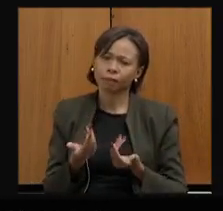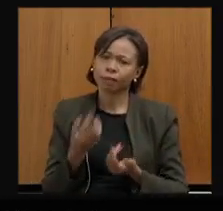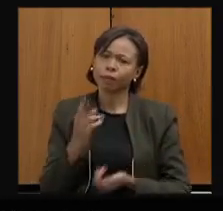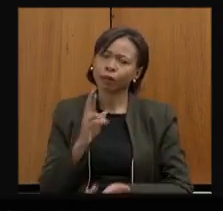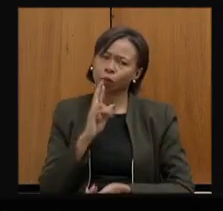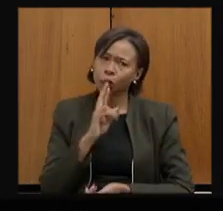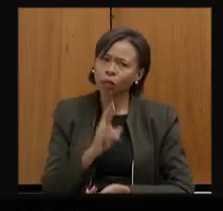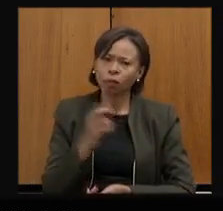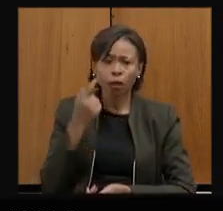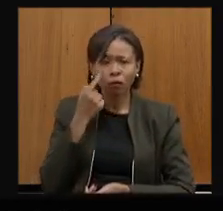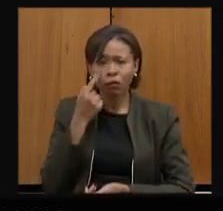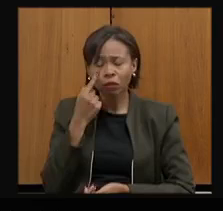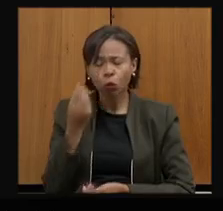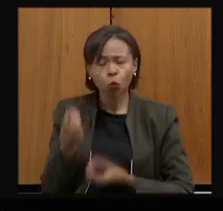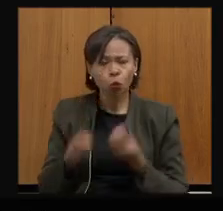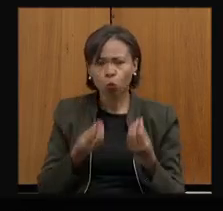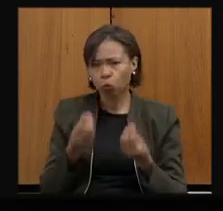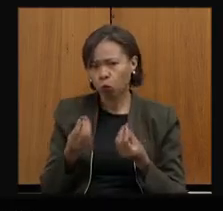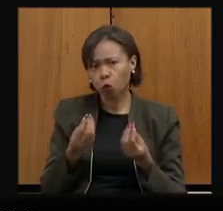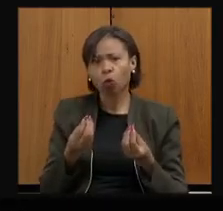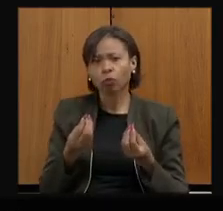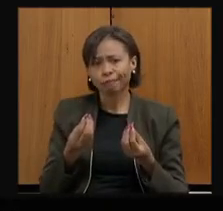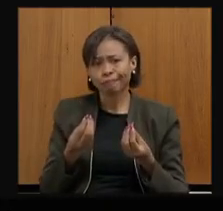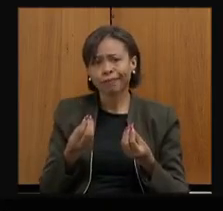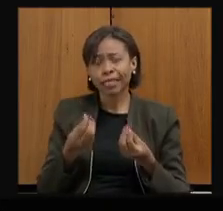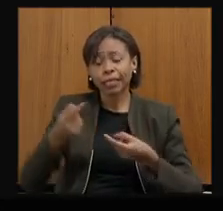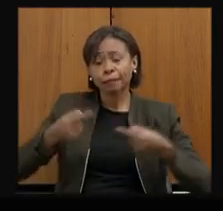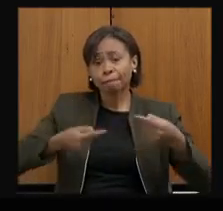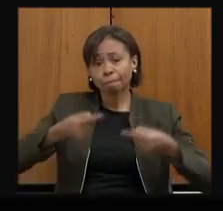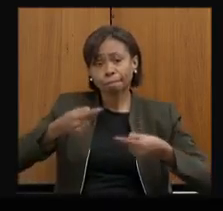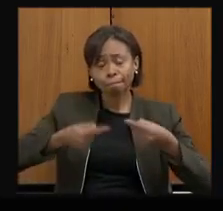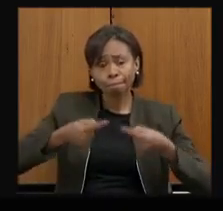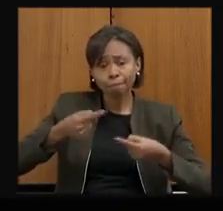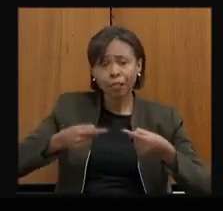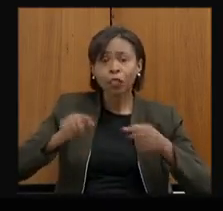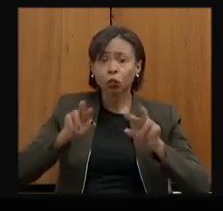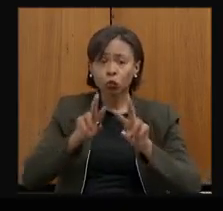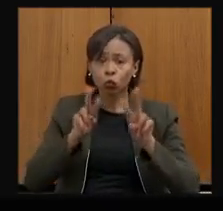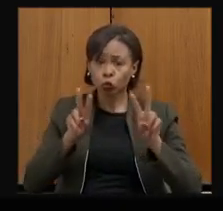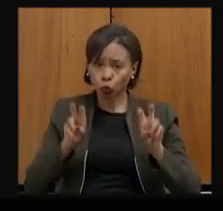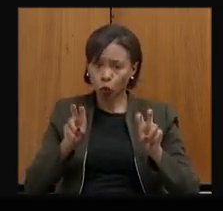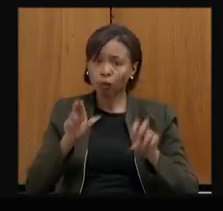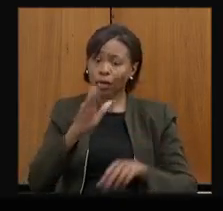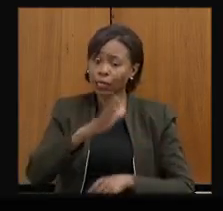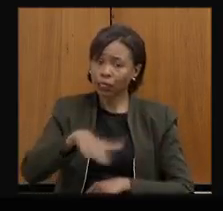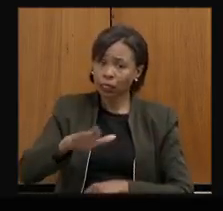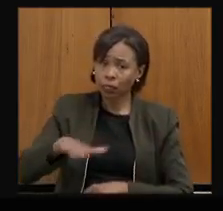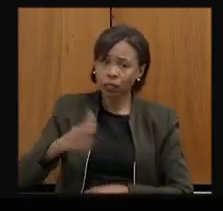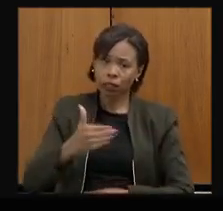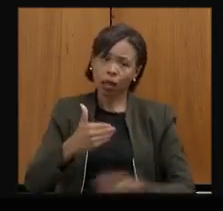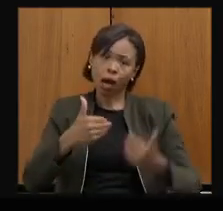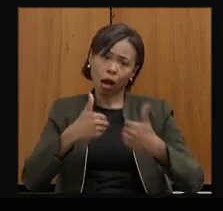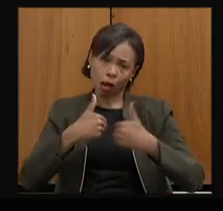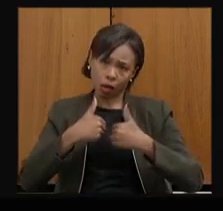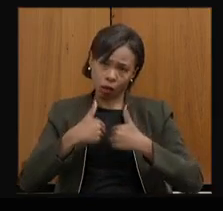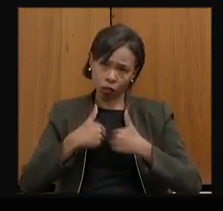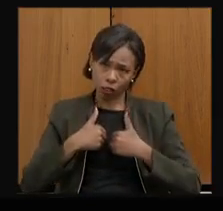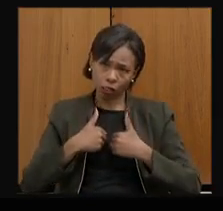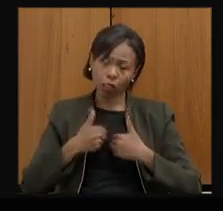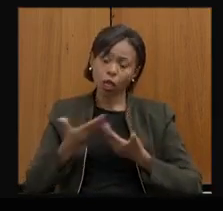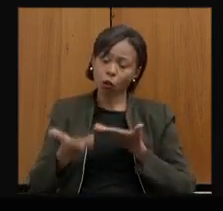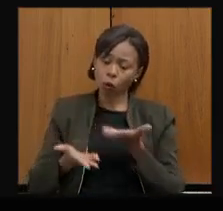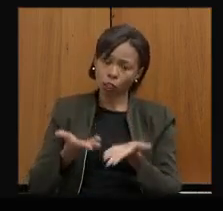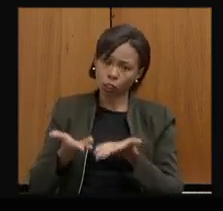um movimento e poder discutir e debater a questão das crianças autistas e o atendimento delas nas nossas